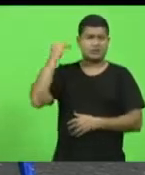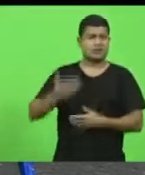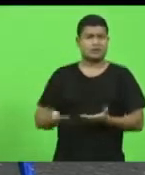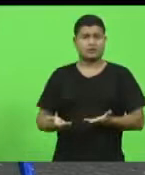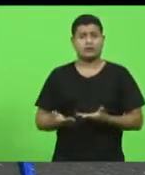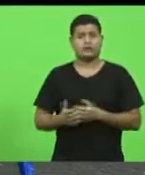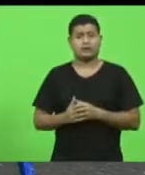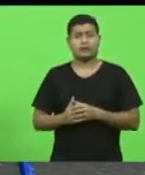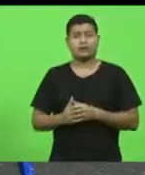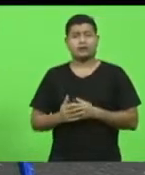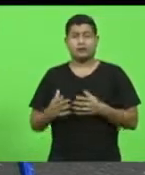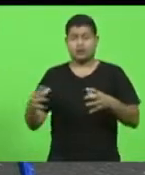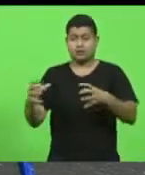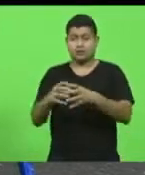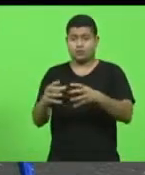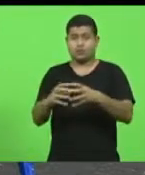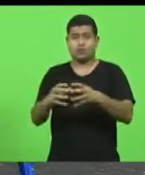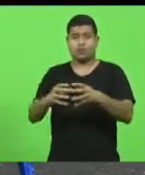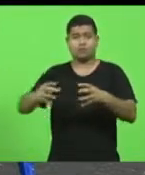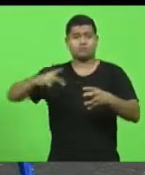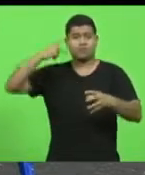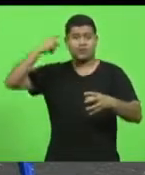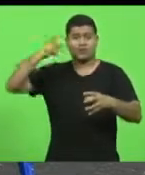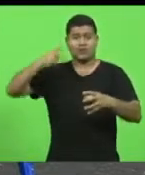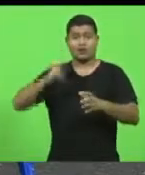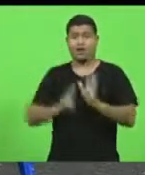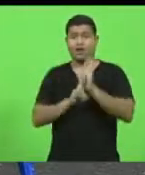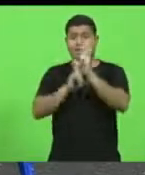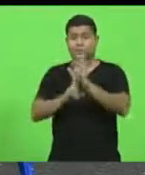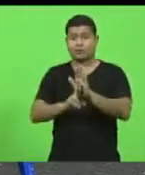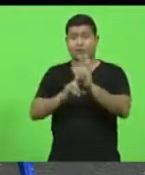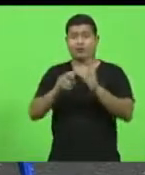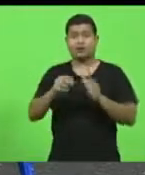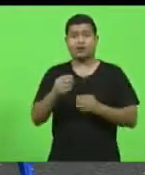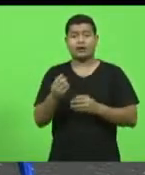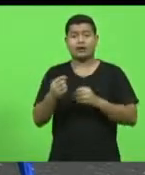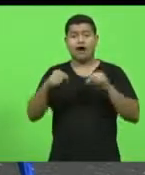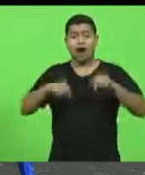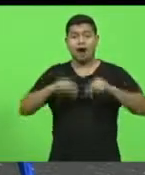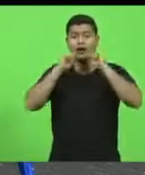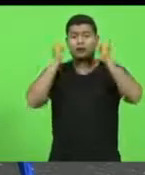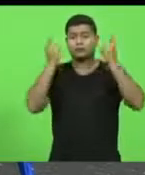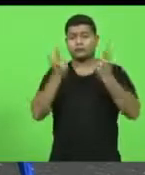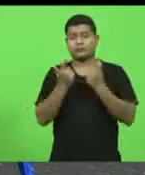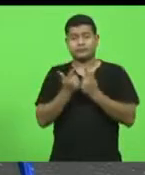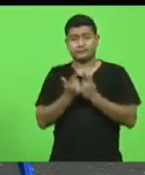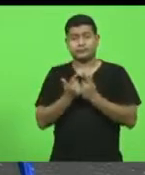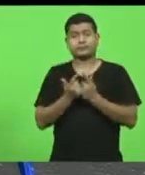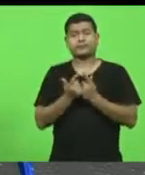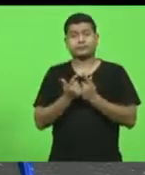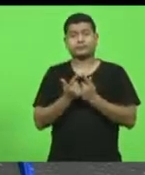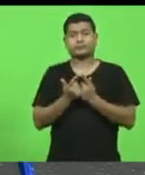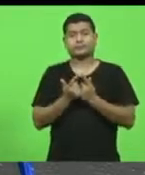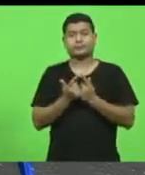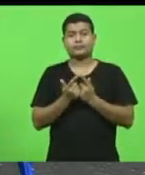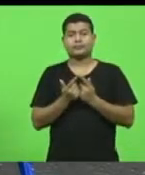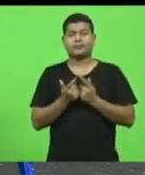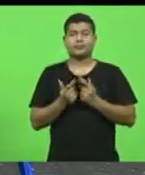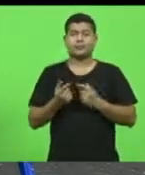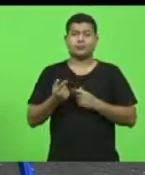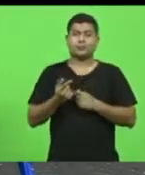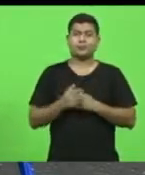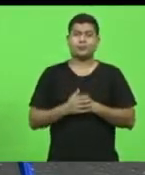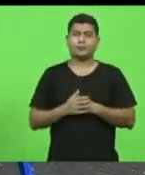classe política representada por esta casa, representada por nossos representantes